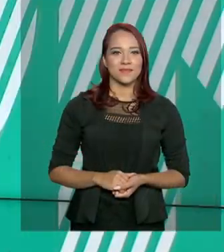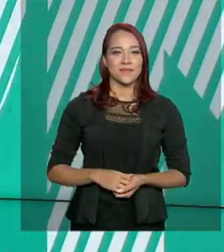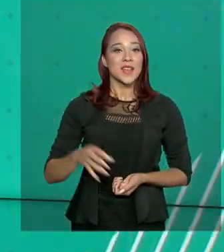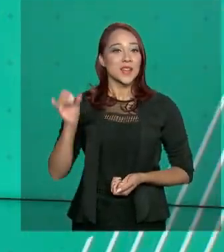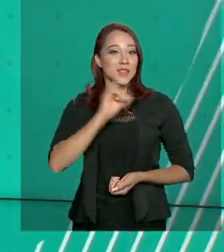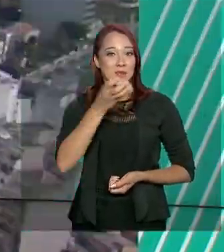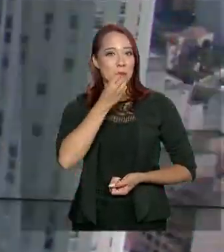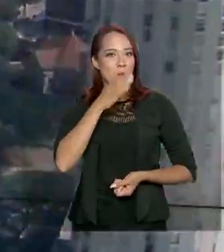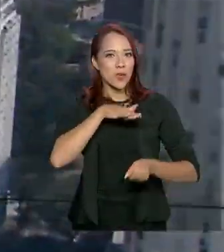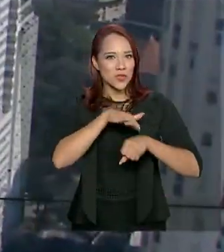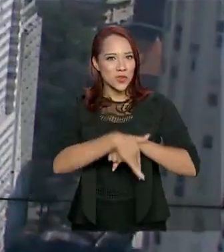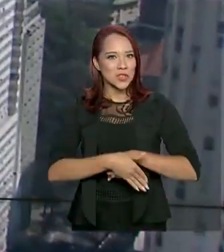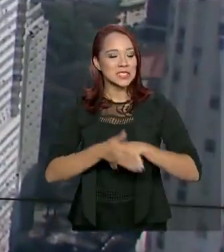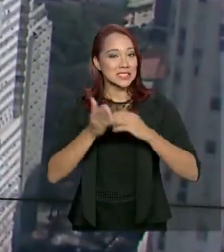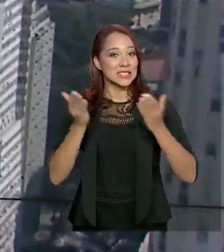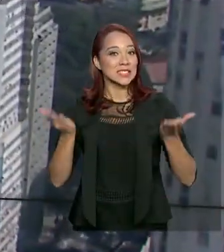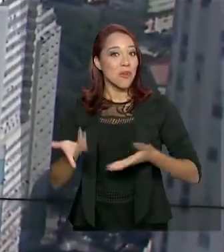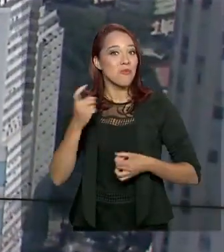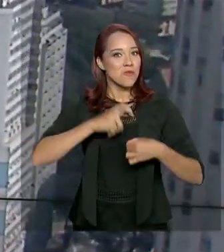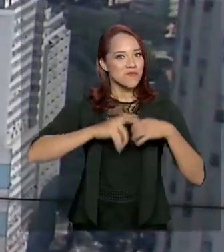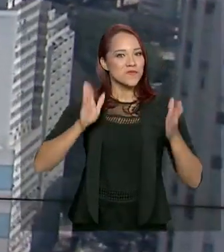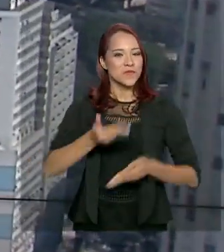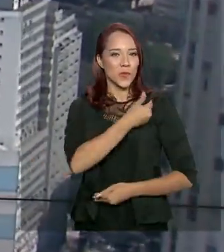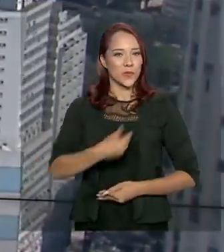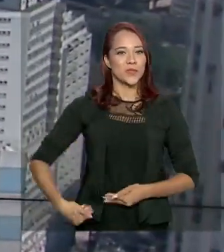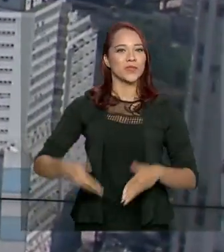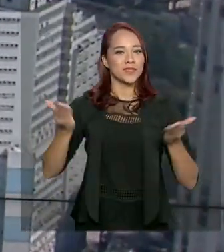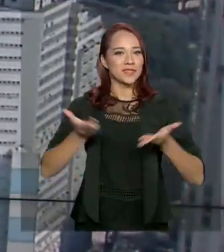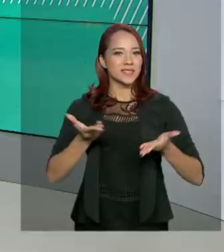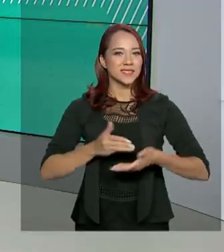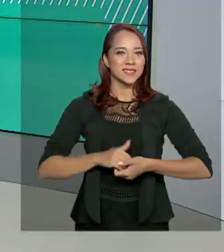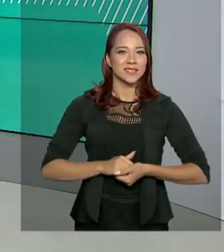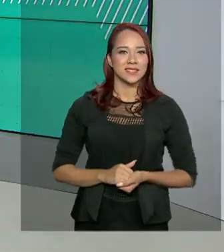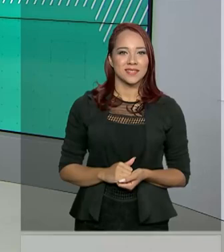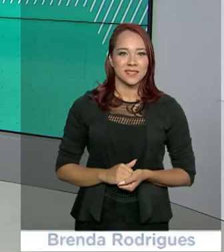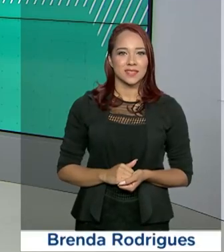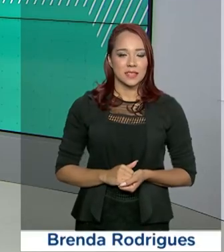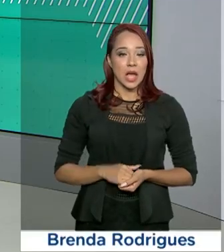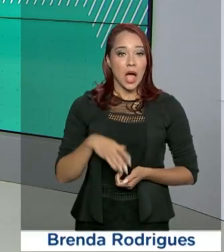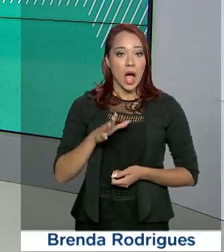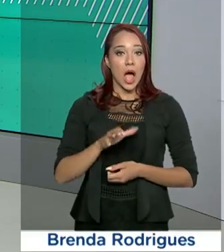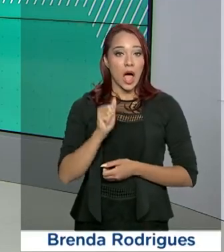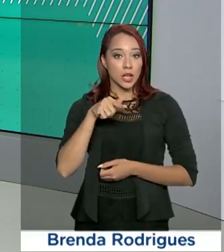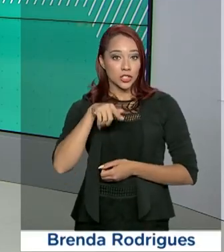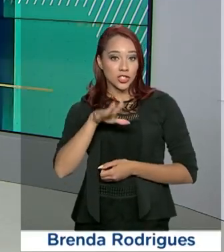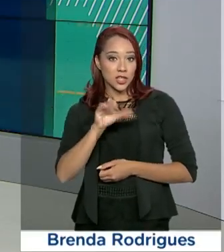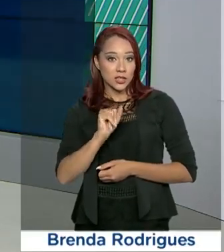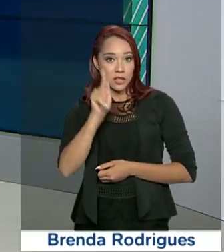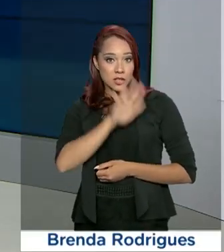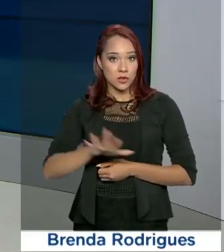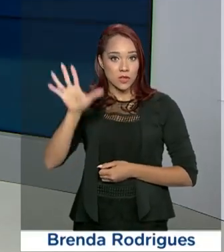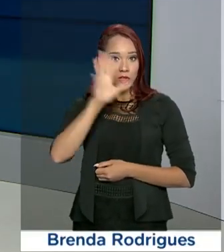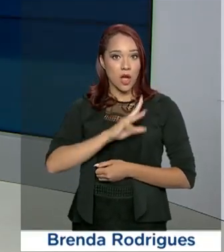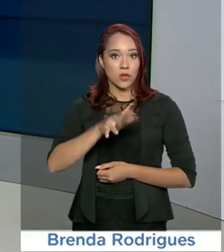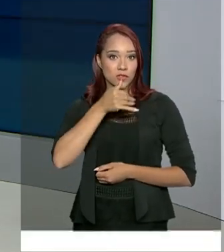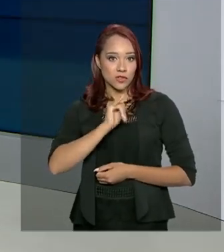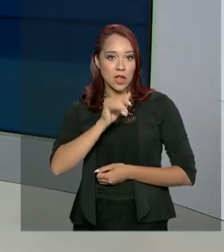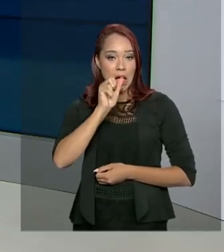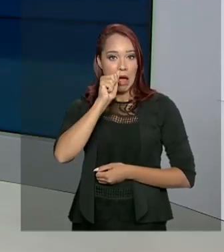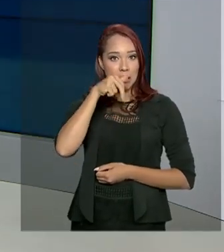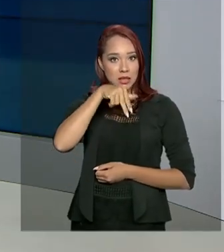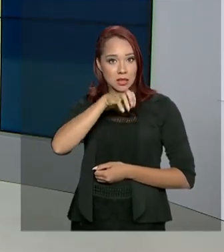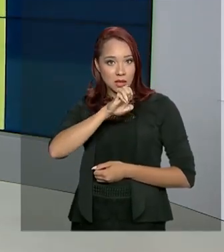Olá, boa noite, já estamos de volta com o Governo Agora. A Agência Nacional de Energia Elétrica, a NEEL,